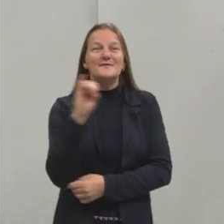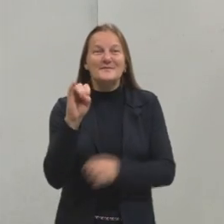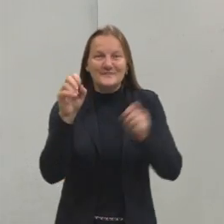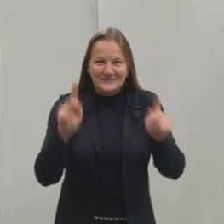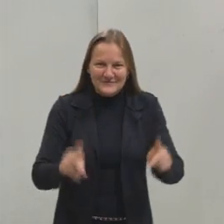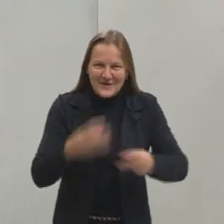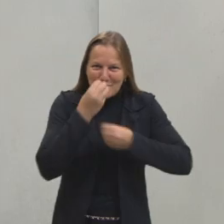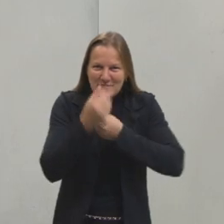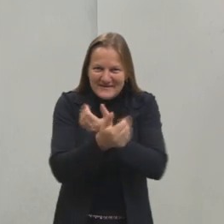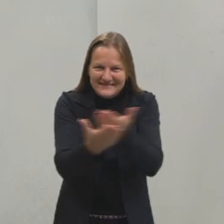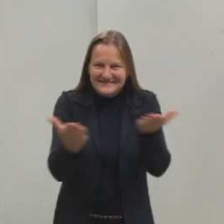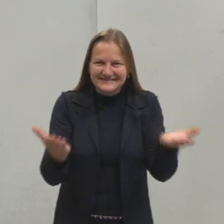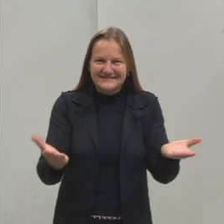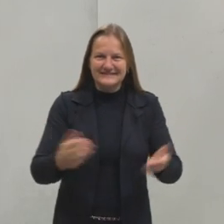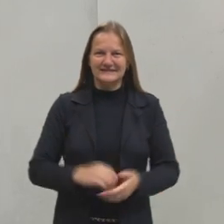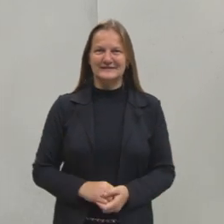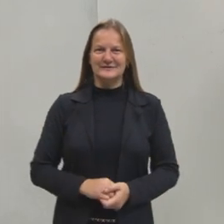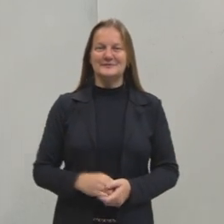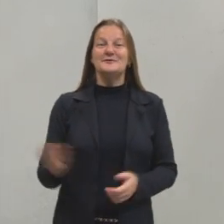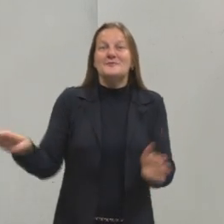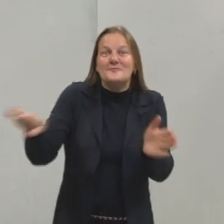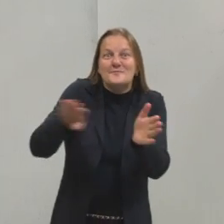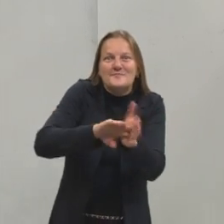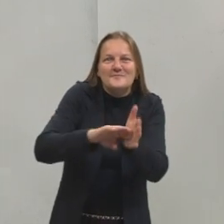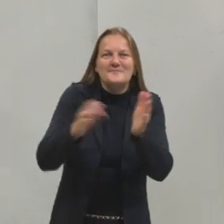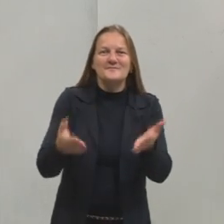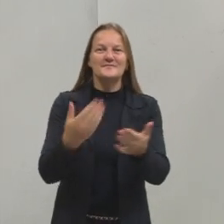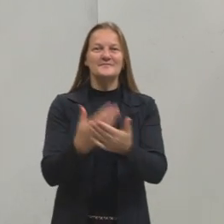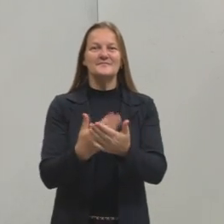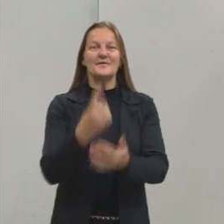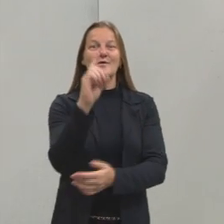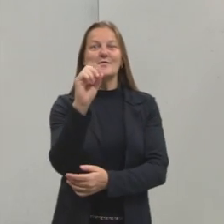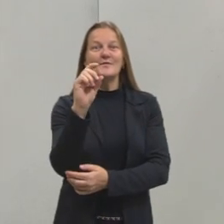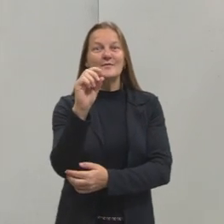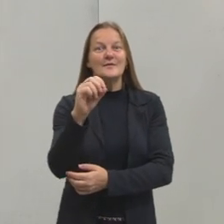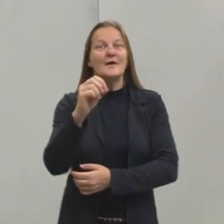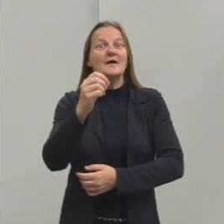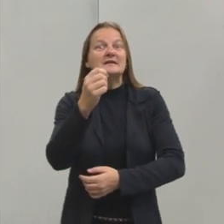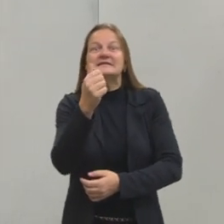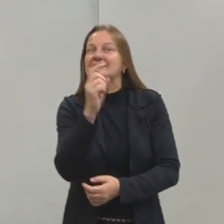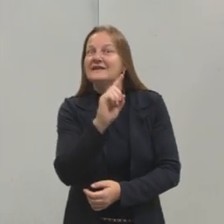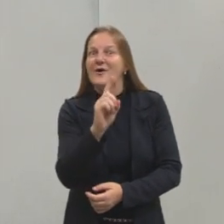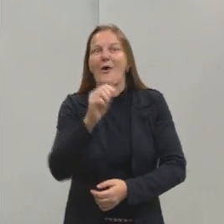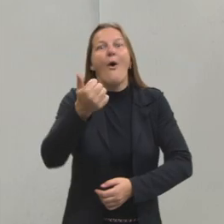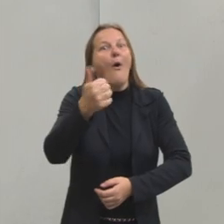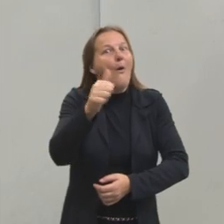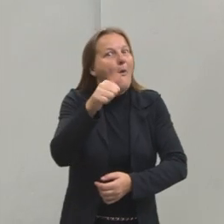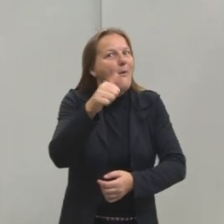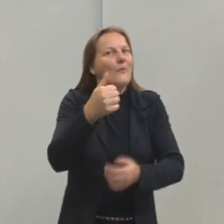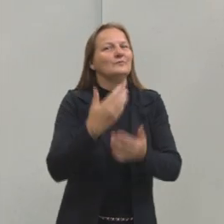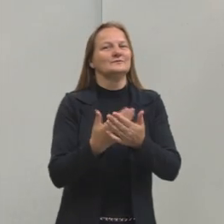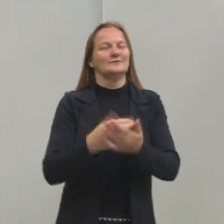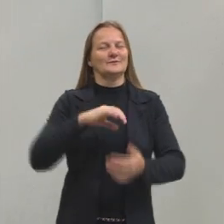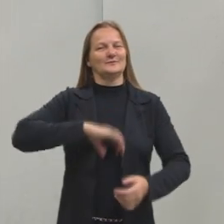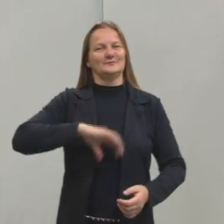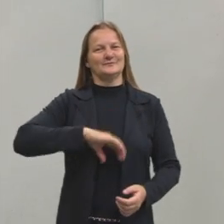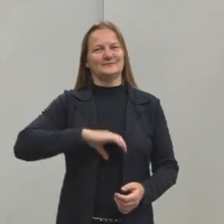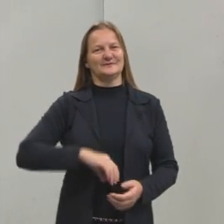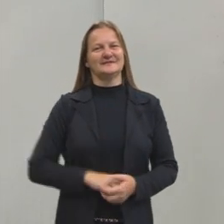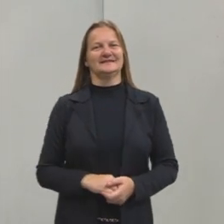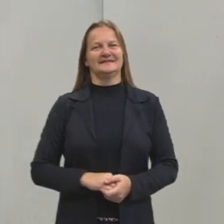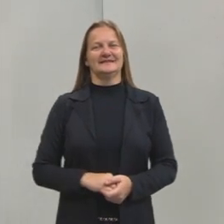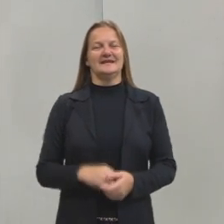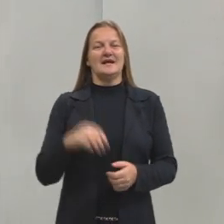pessoal, tudo bem com vocês? Chegamos hoje para a nossa décima primeira aula de língua portuguesa. Eu sou a professora Luana